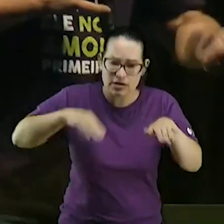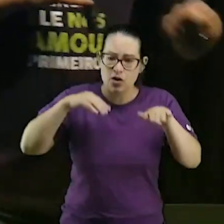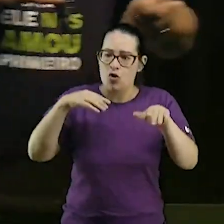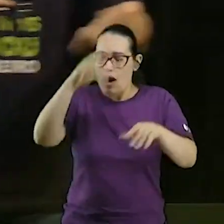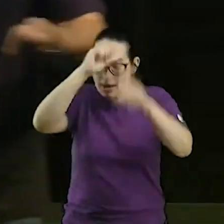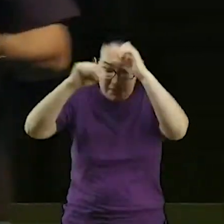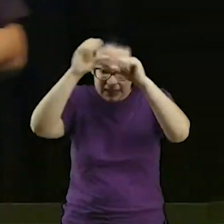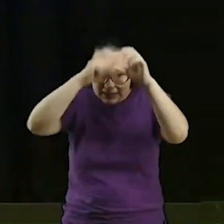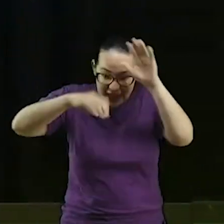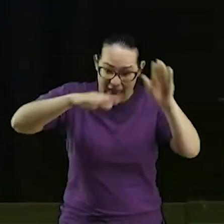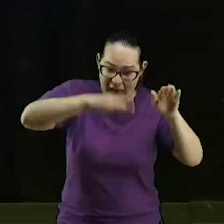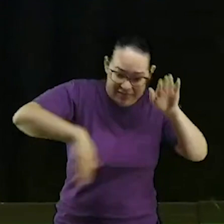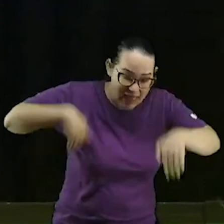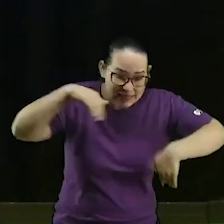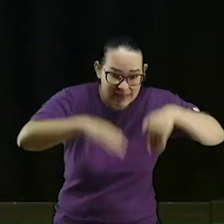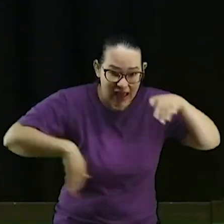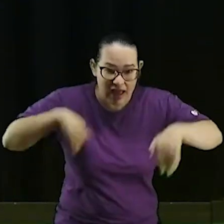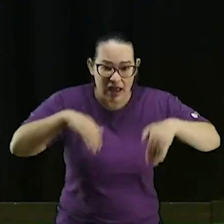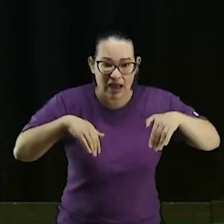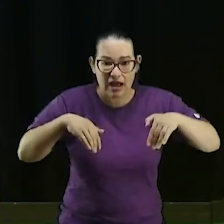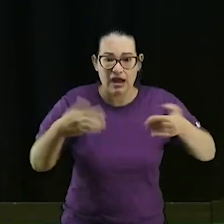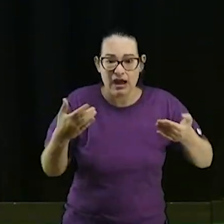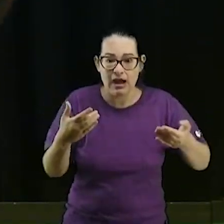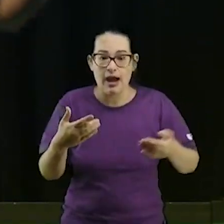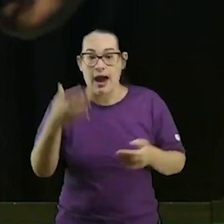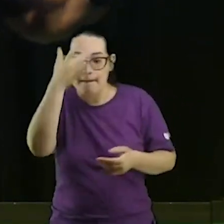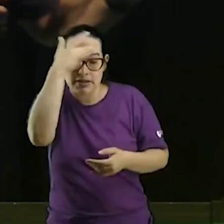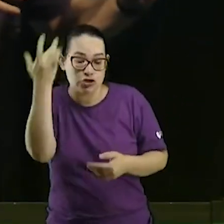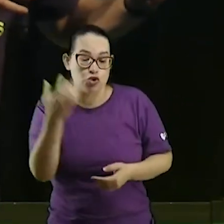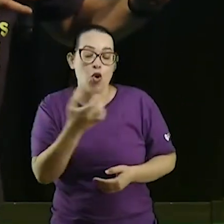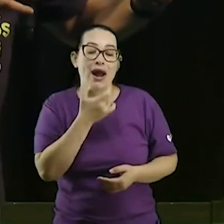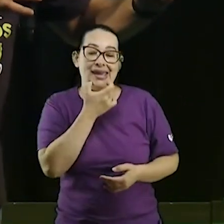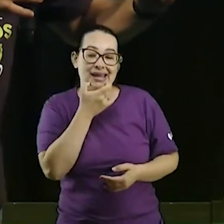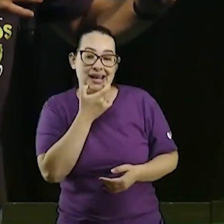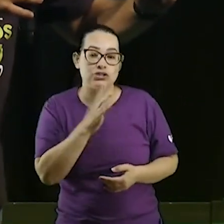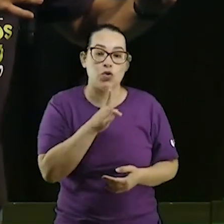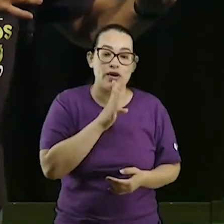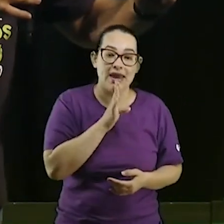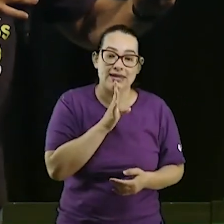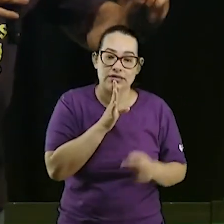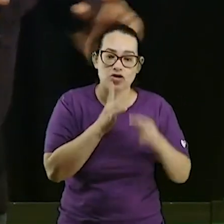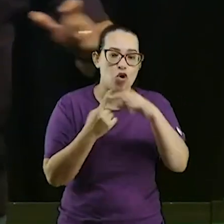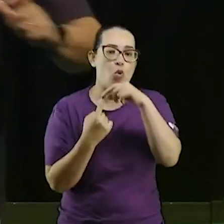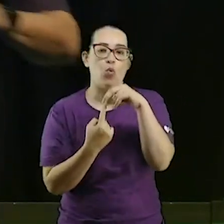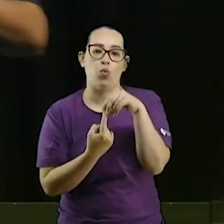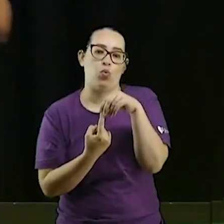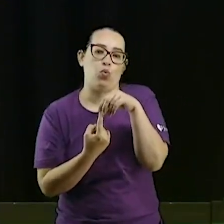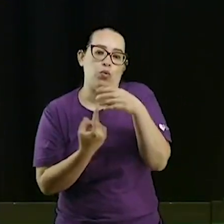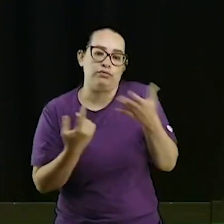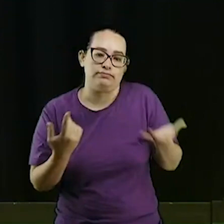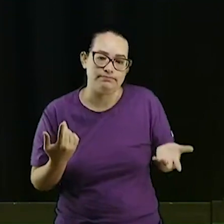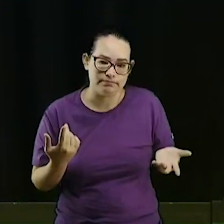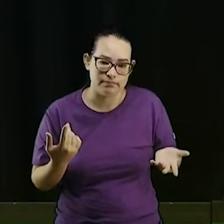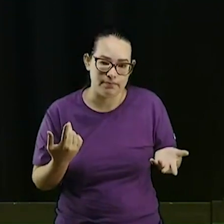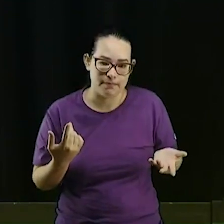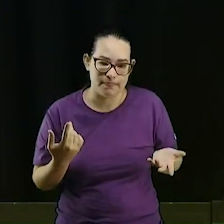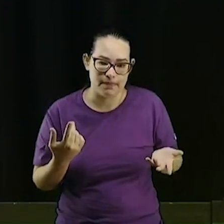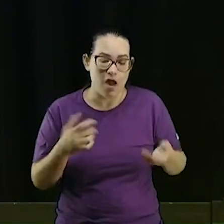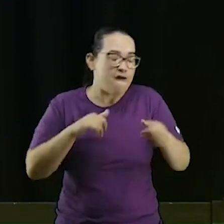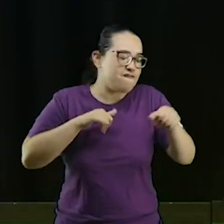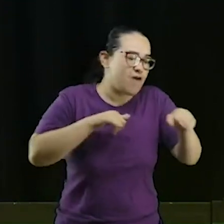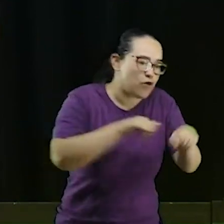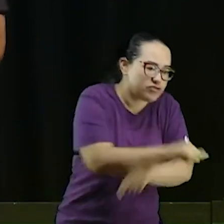inglês uma pessoa sem inglês hoje ela não conhece nenhuma língua ai de você que falte no jutor